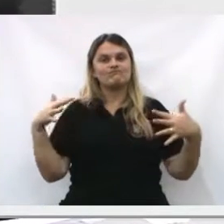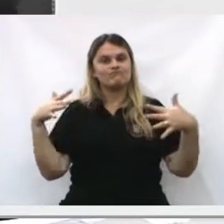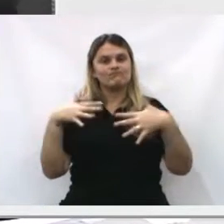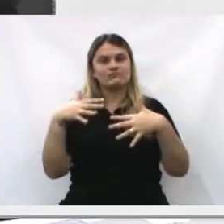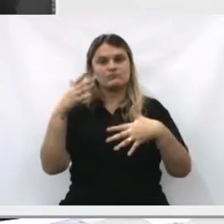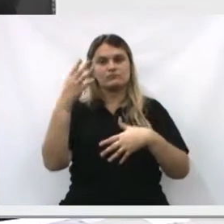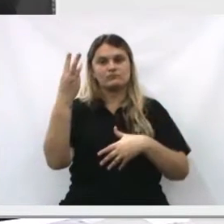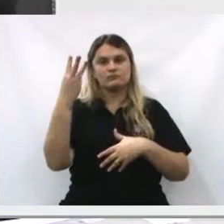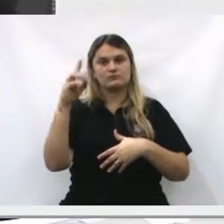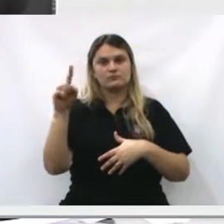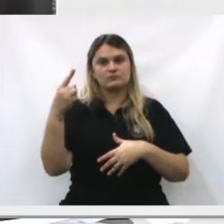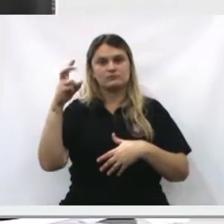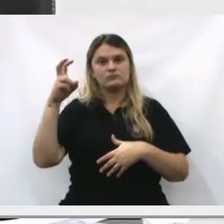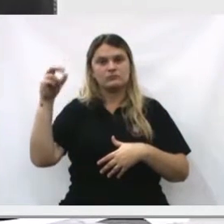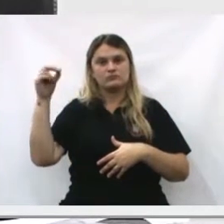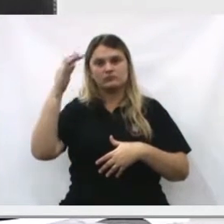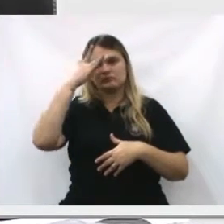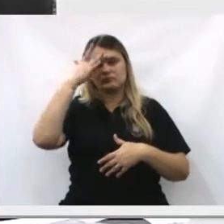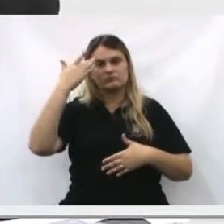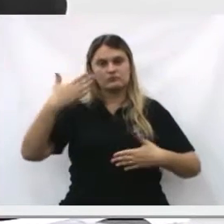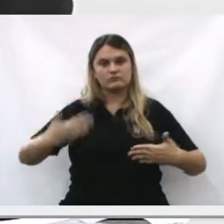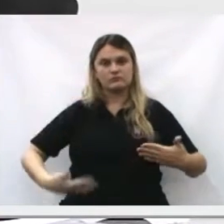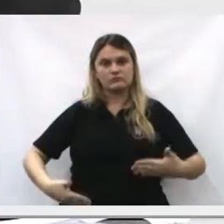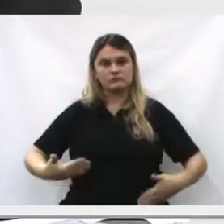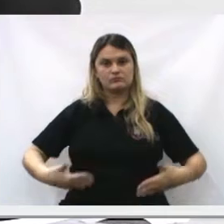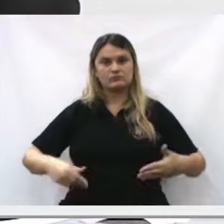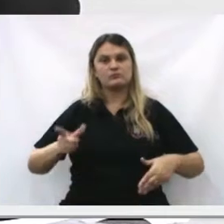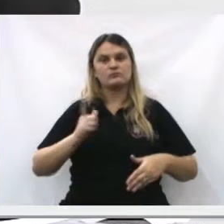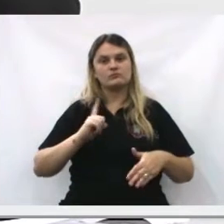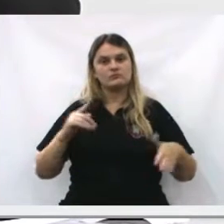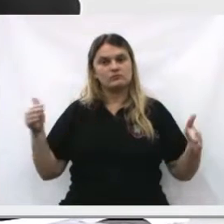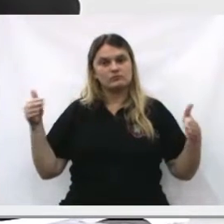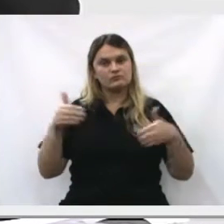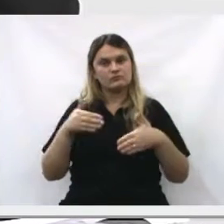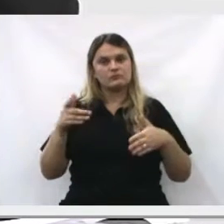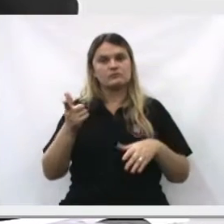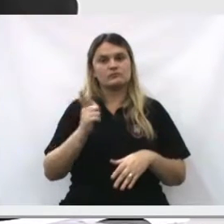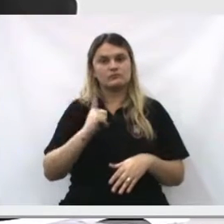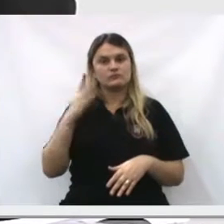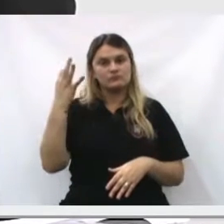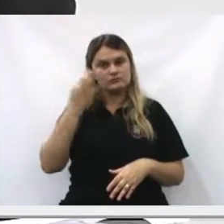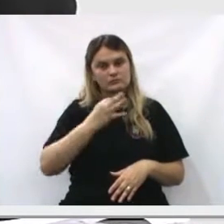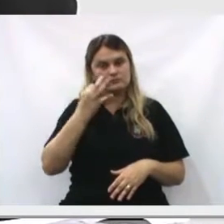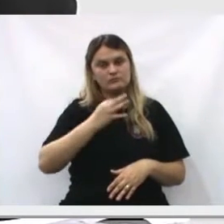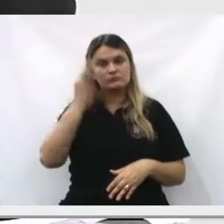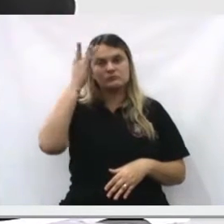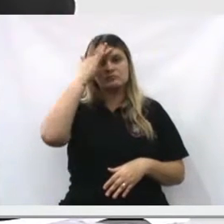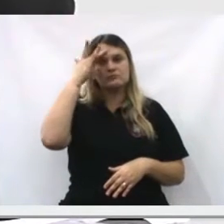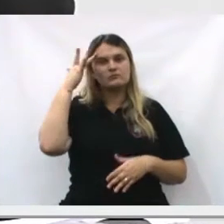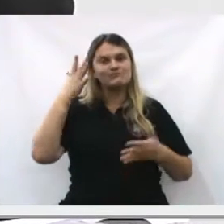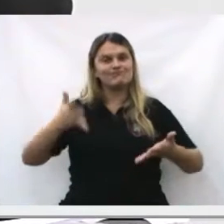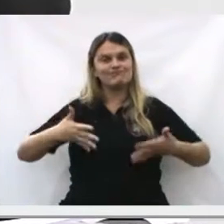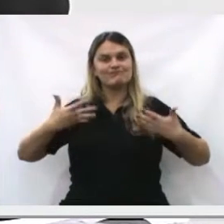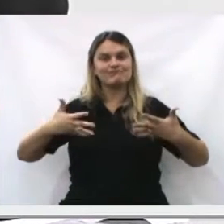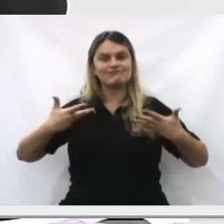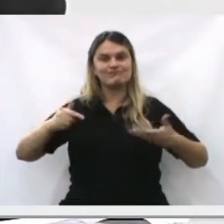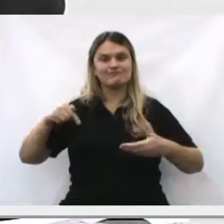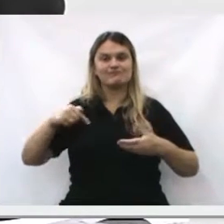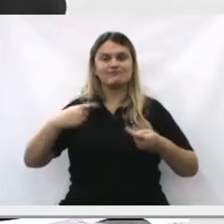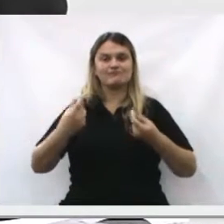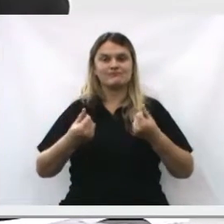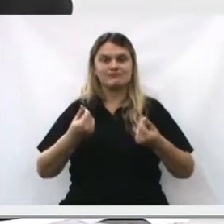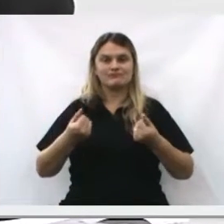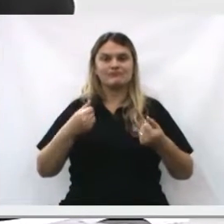vai movimentar mais de 3.500 atletas, aonde vai trazer, com certeza, vai